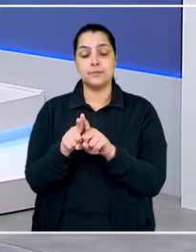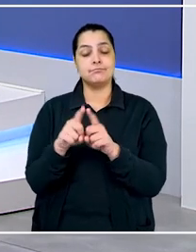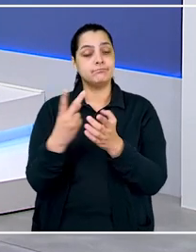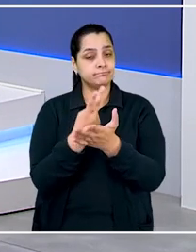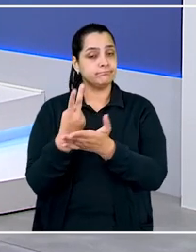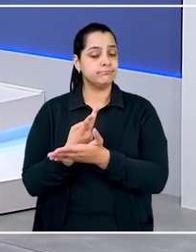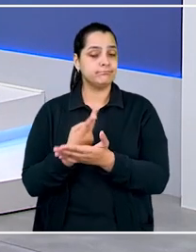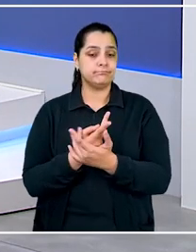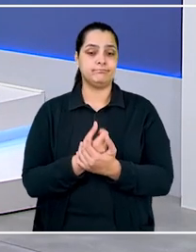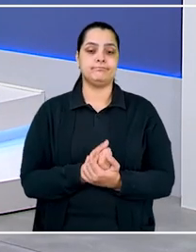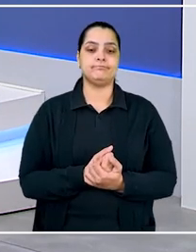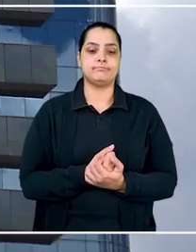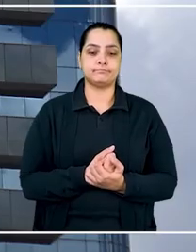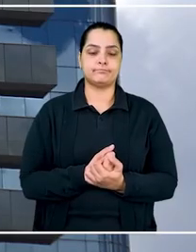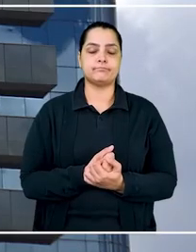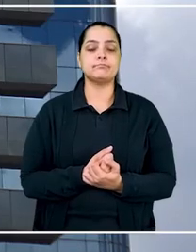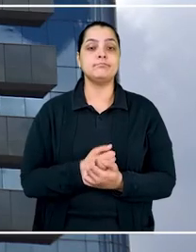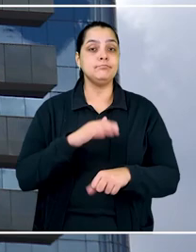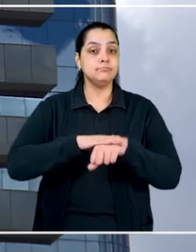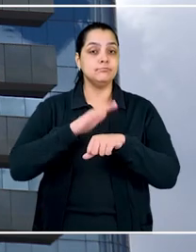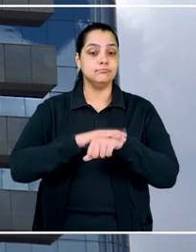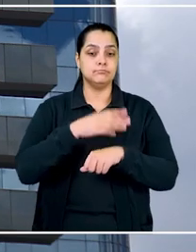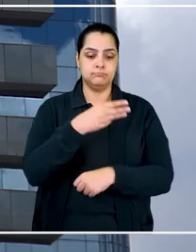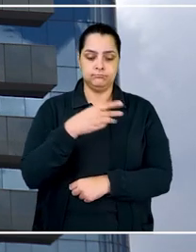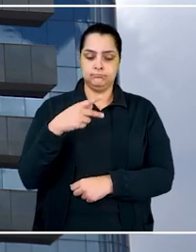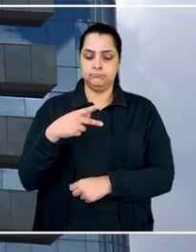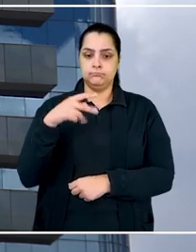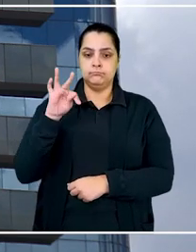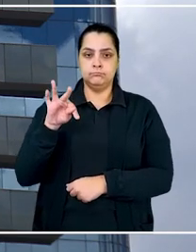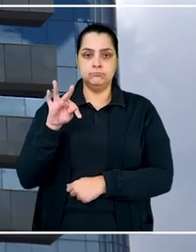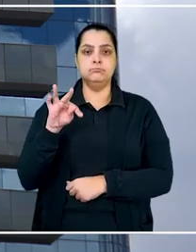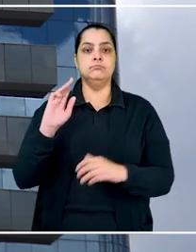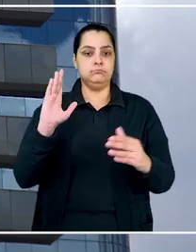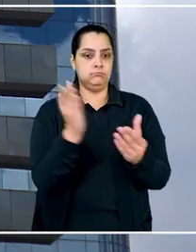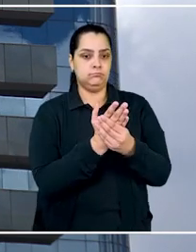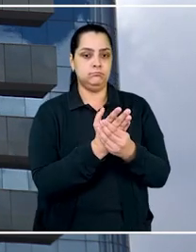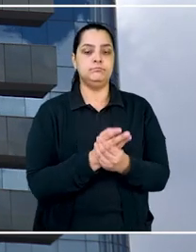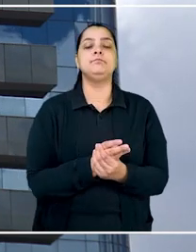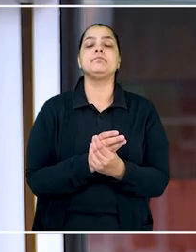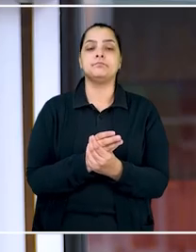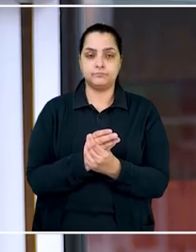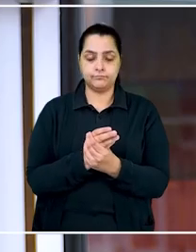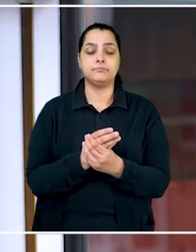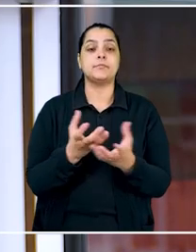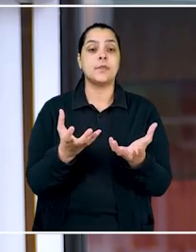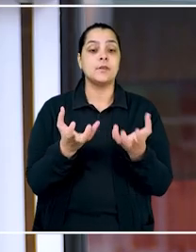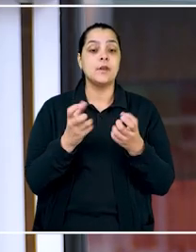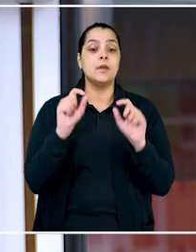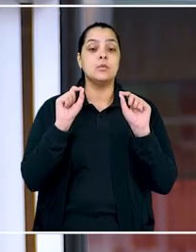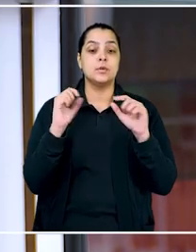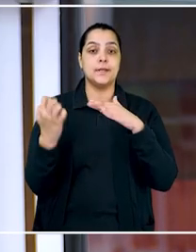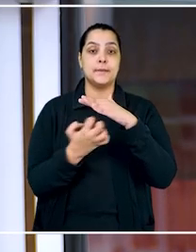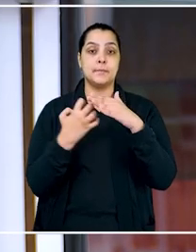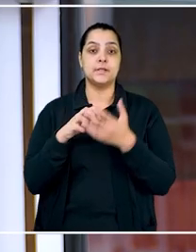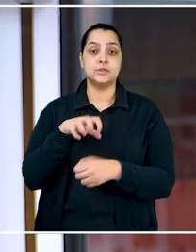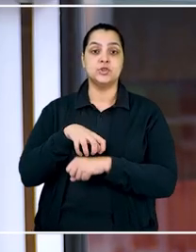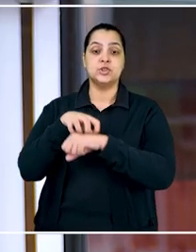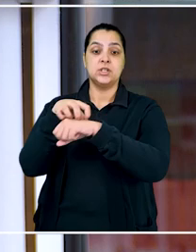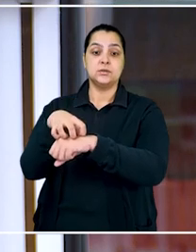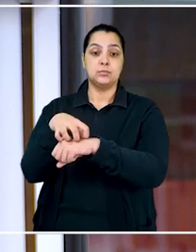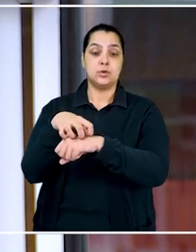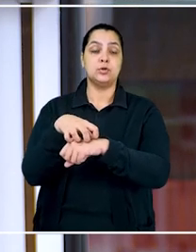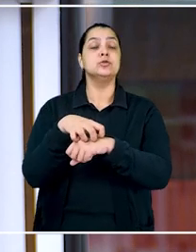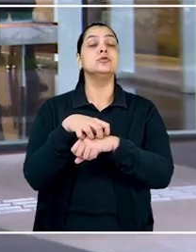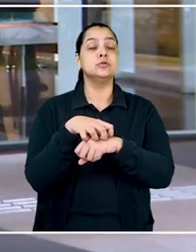entre outras irregularidades. A ação foi ajuizada pelo Ministério Público do Trabalho. O MPT pretendia que a empresa de